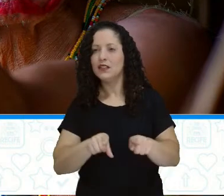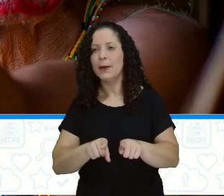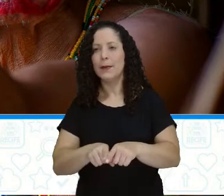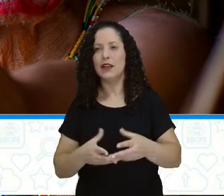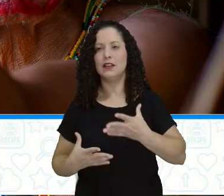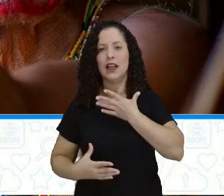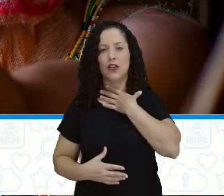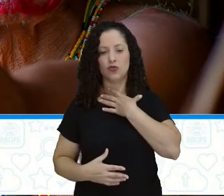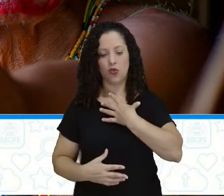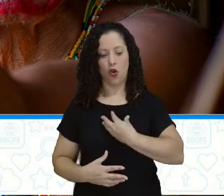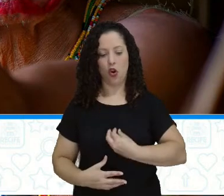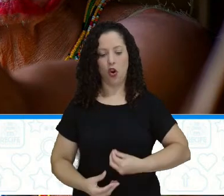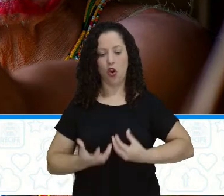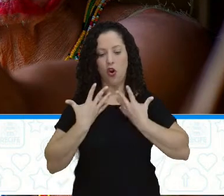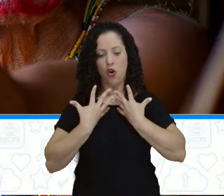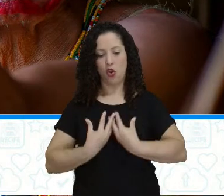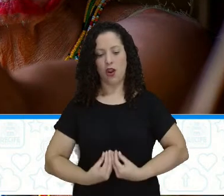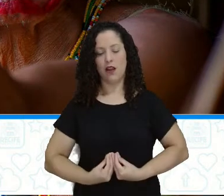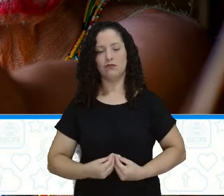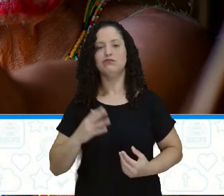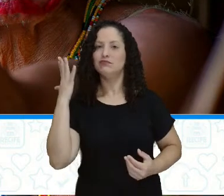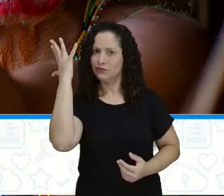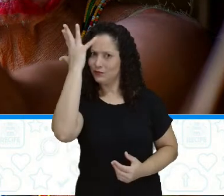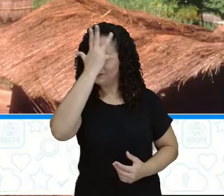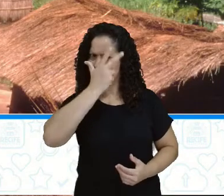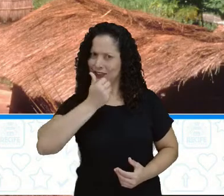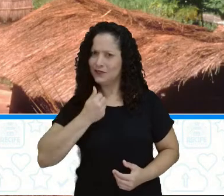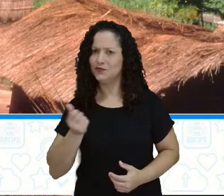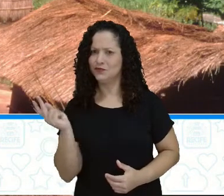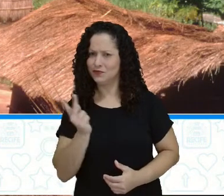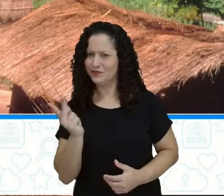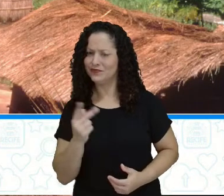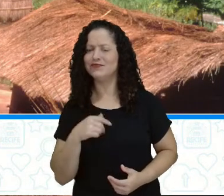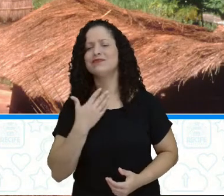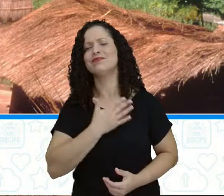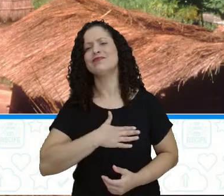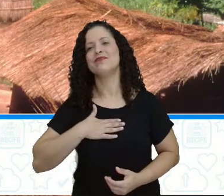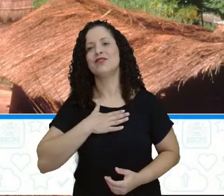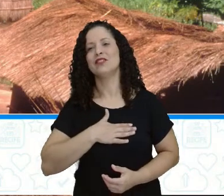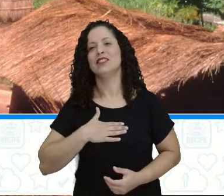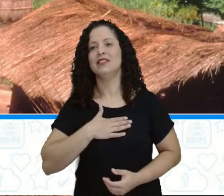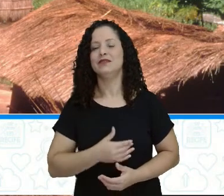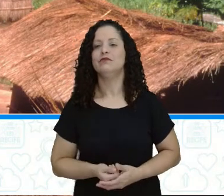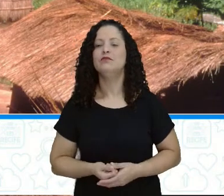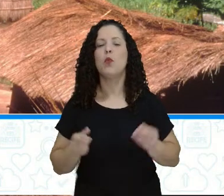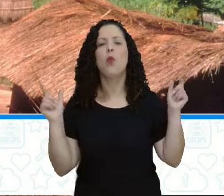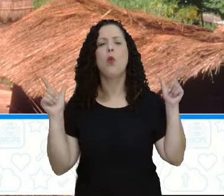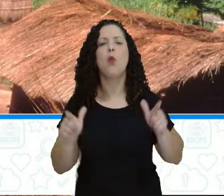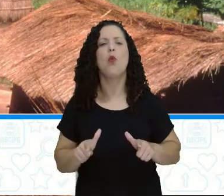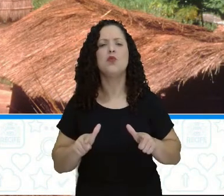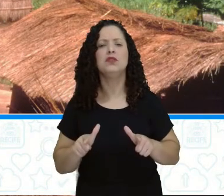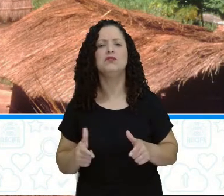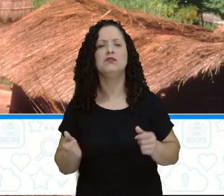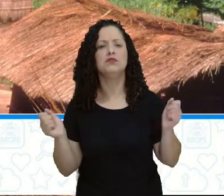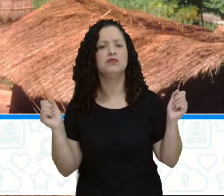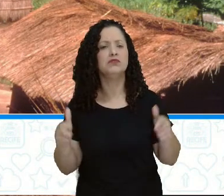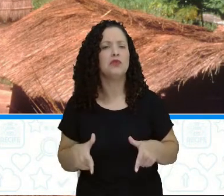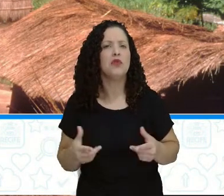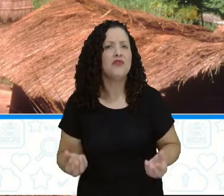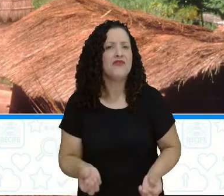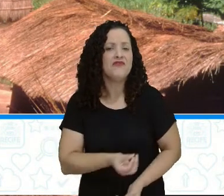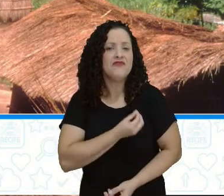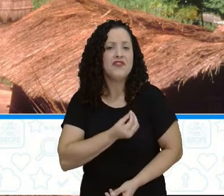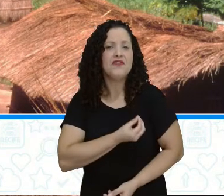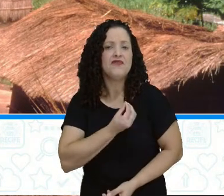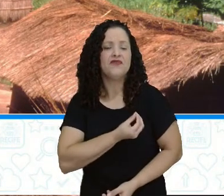também, com as contas, muito bonito. Muito bonito. Todos os dois aí, eu gostei. E onde é que essas duas pessoas estão? Elas